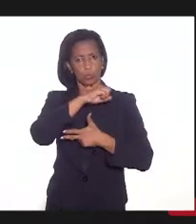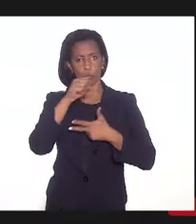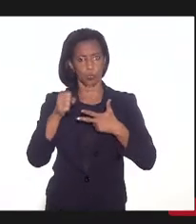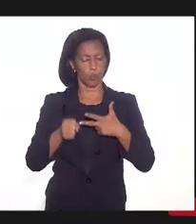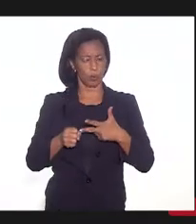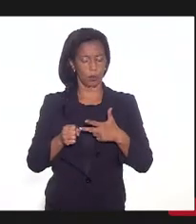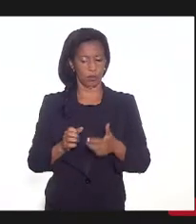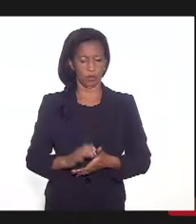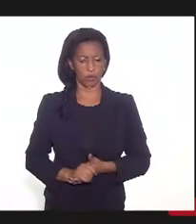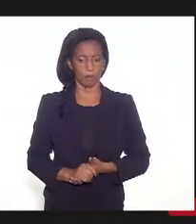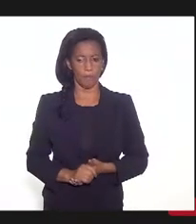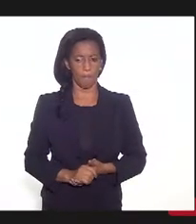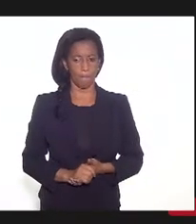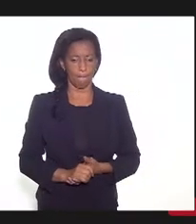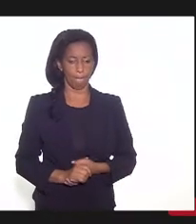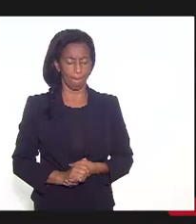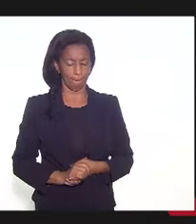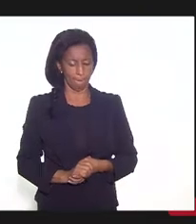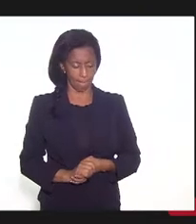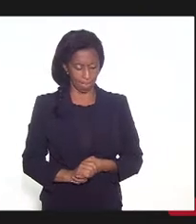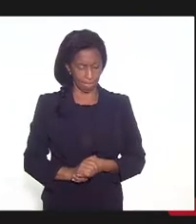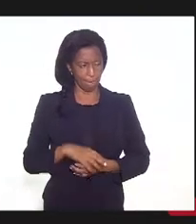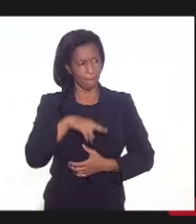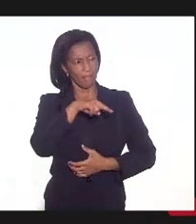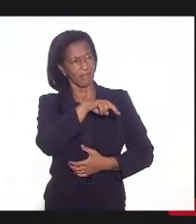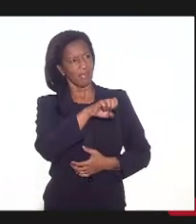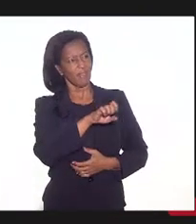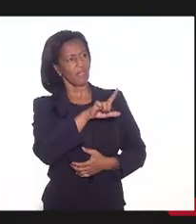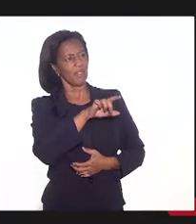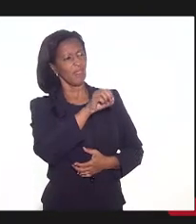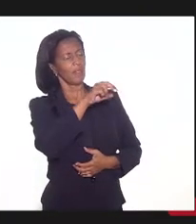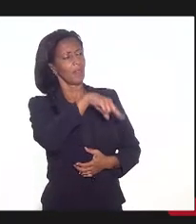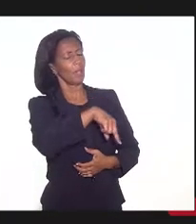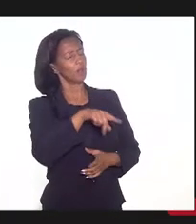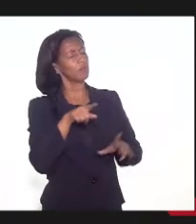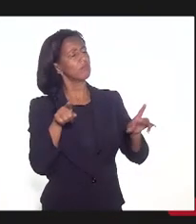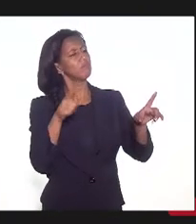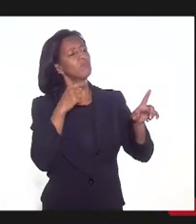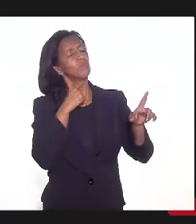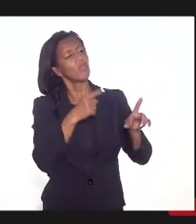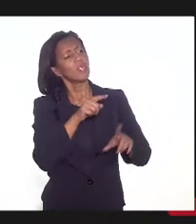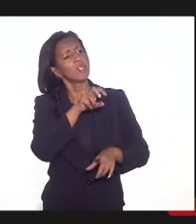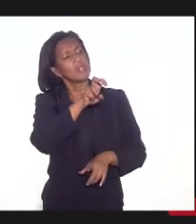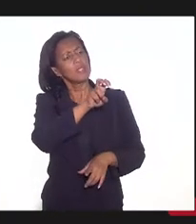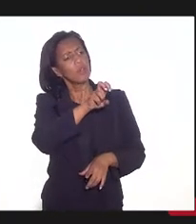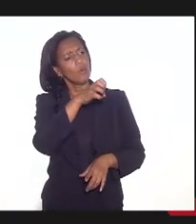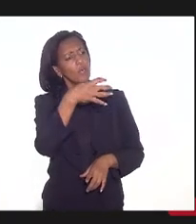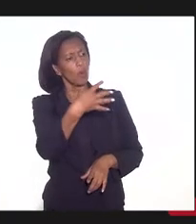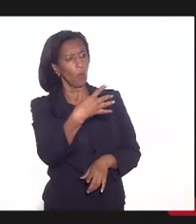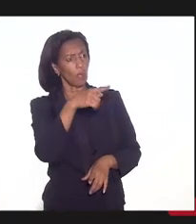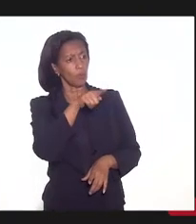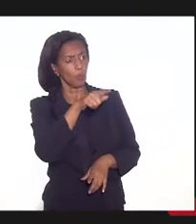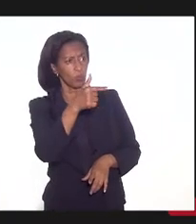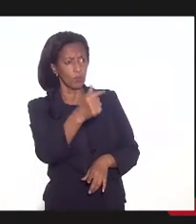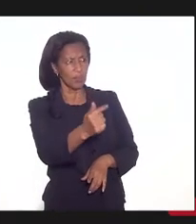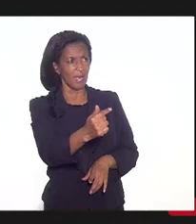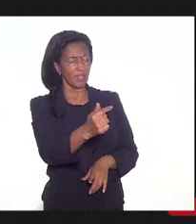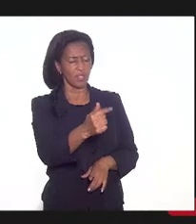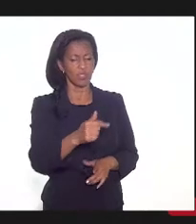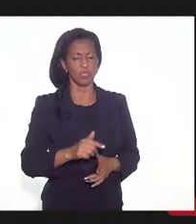e o requisito operacional. Nelson, esse 54,7%, já tem...